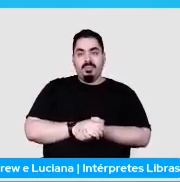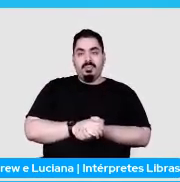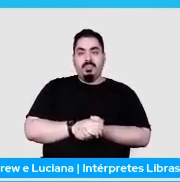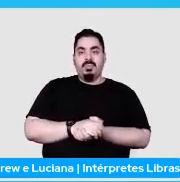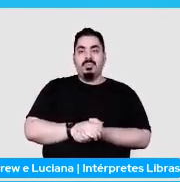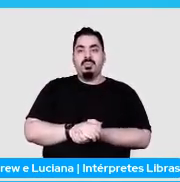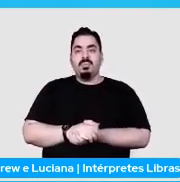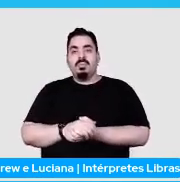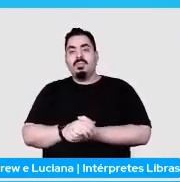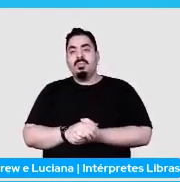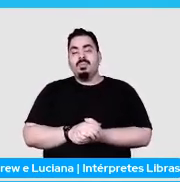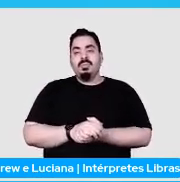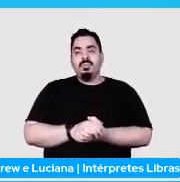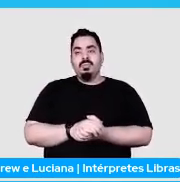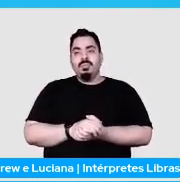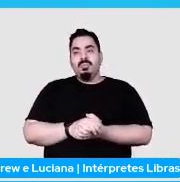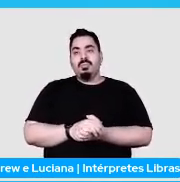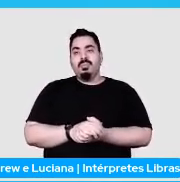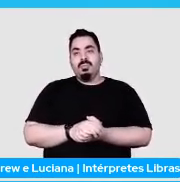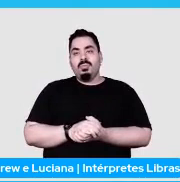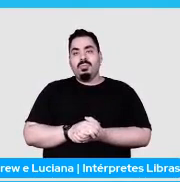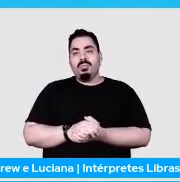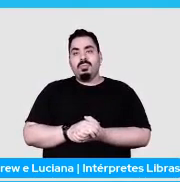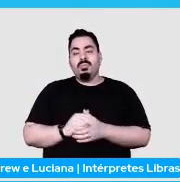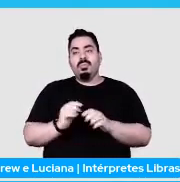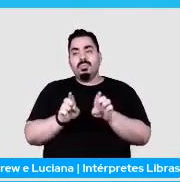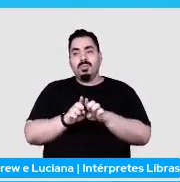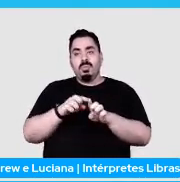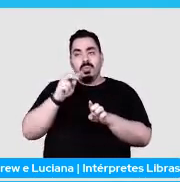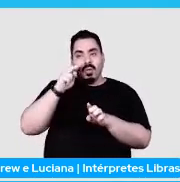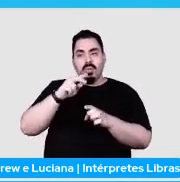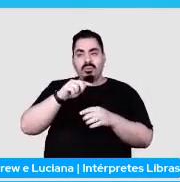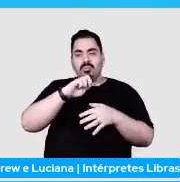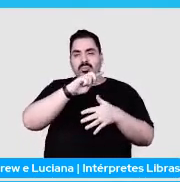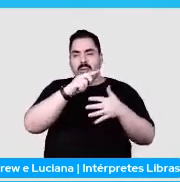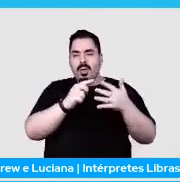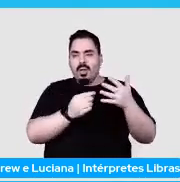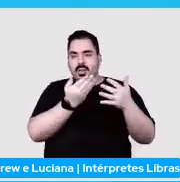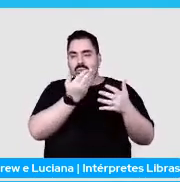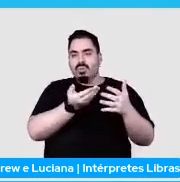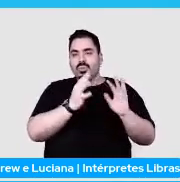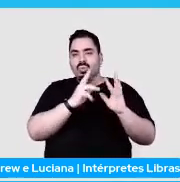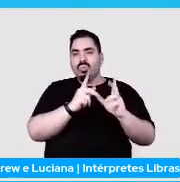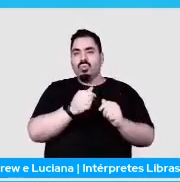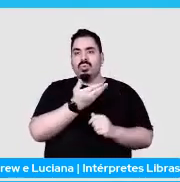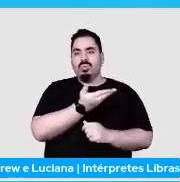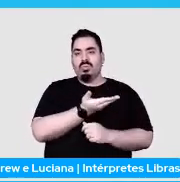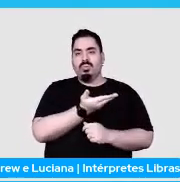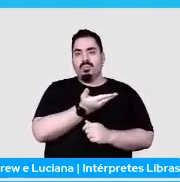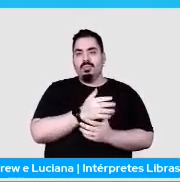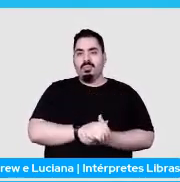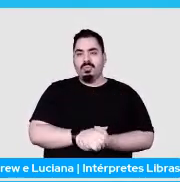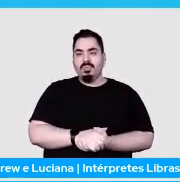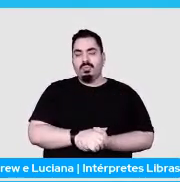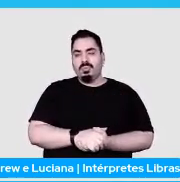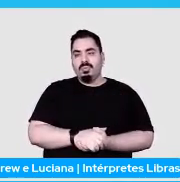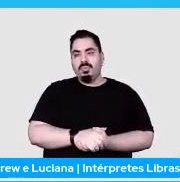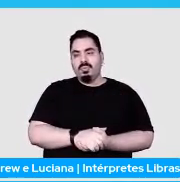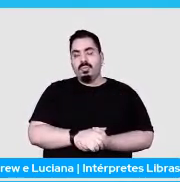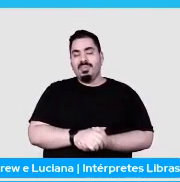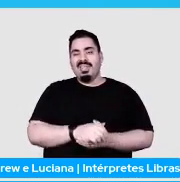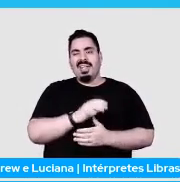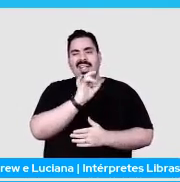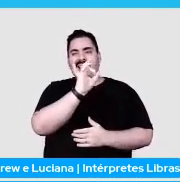Além do spider-open, eu tenho o spider-closed, eu tenho o spider-error, eu tenho o item-dropped, eu tenho o item-scrapped. Cada um desses